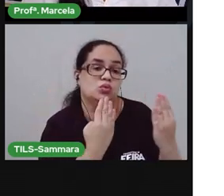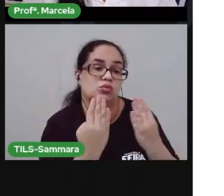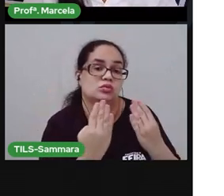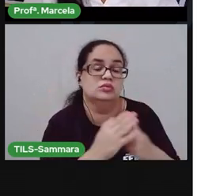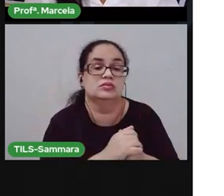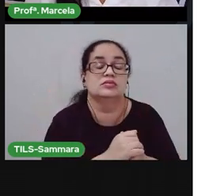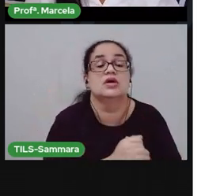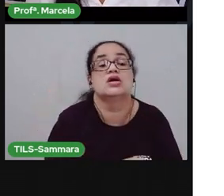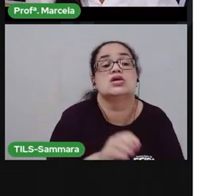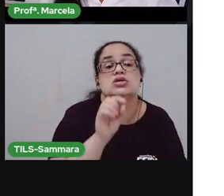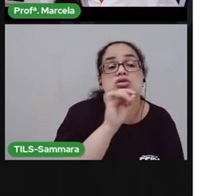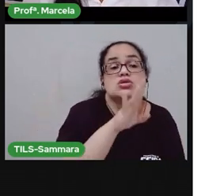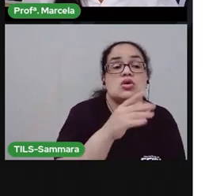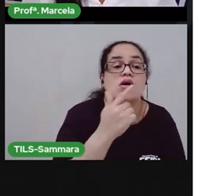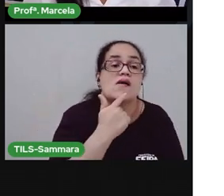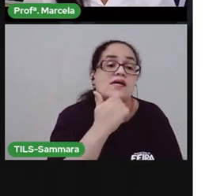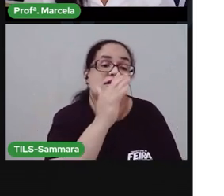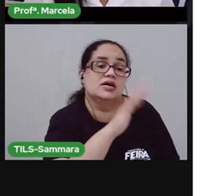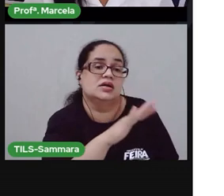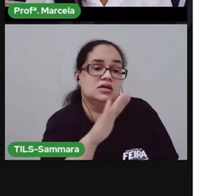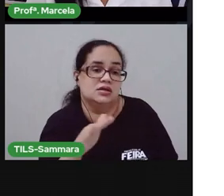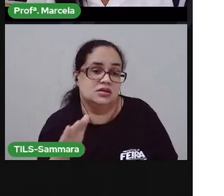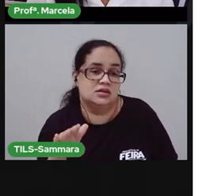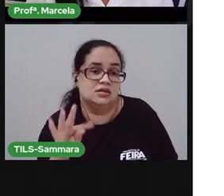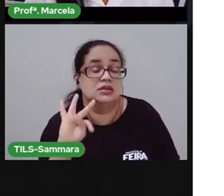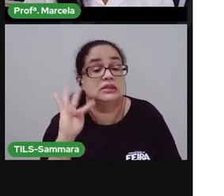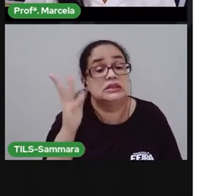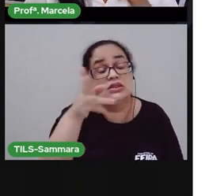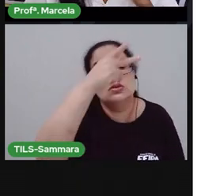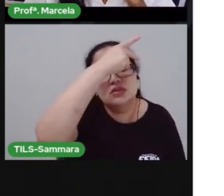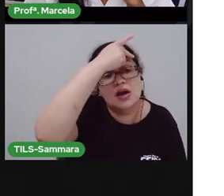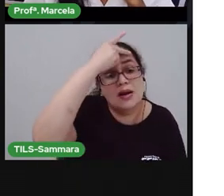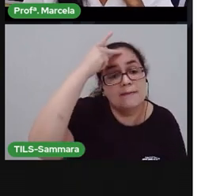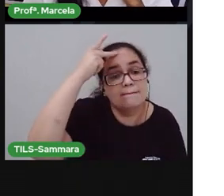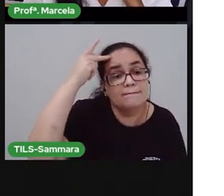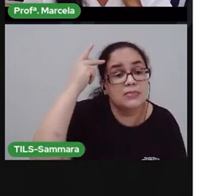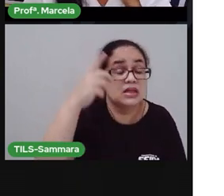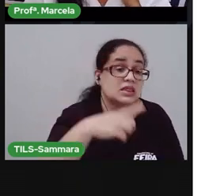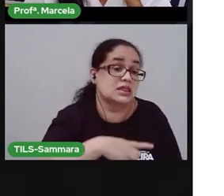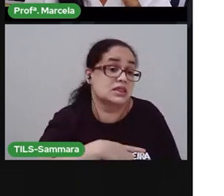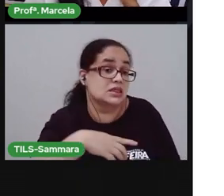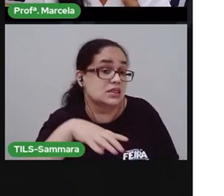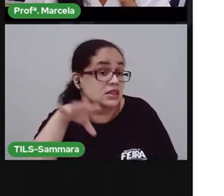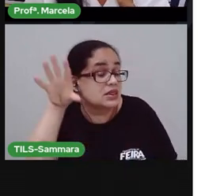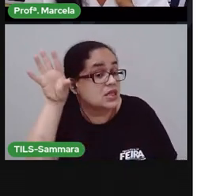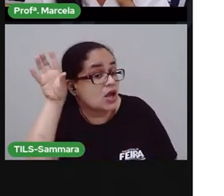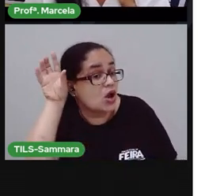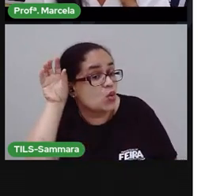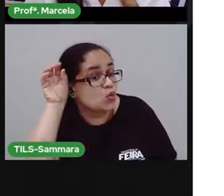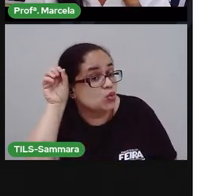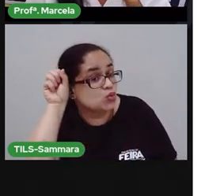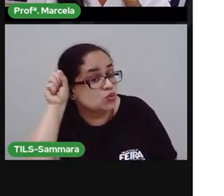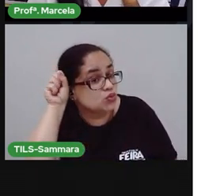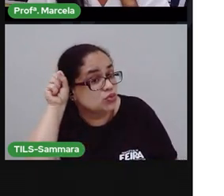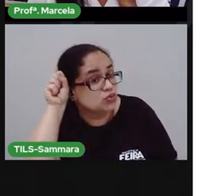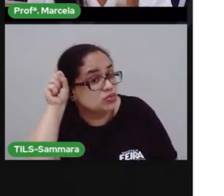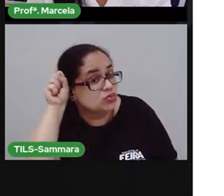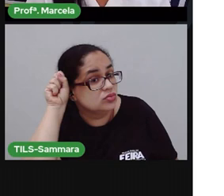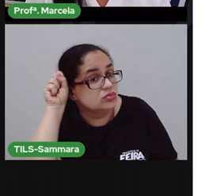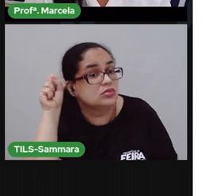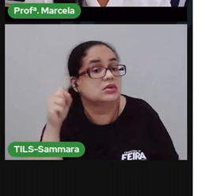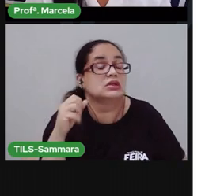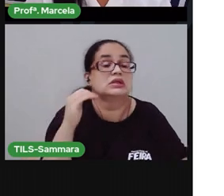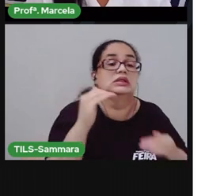Só que, crianças. Nem todas as pessoas têm audição. Audição